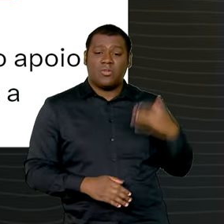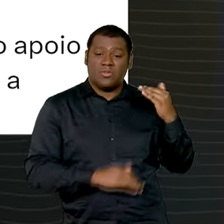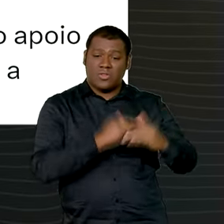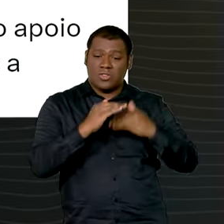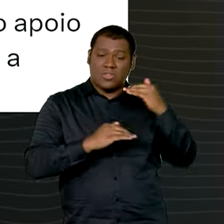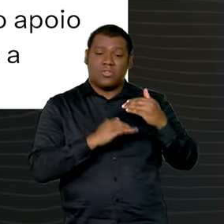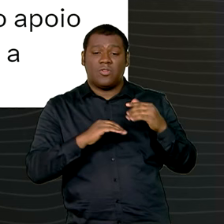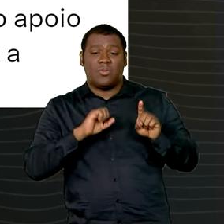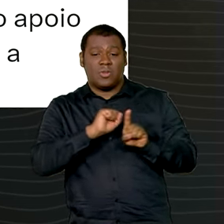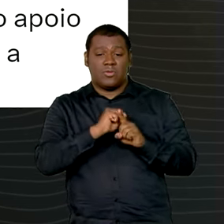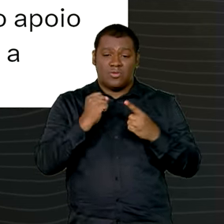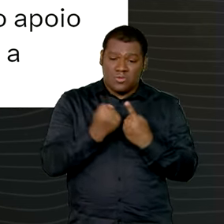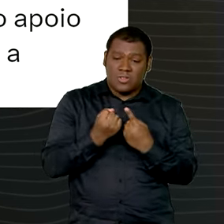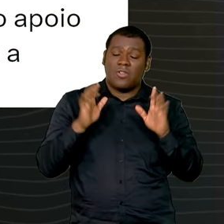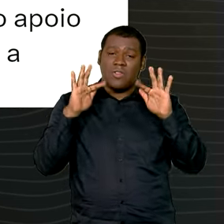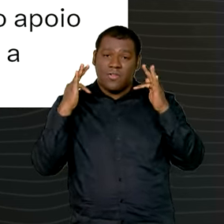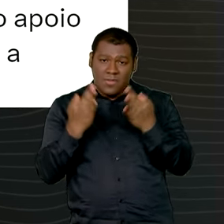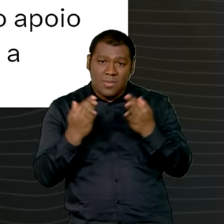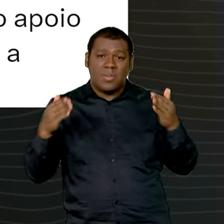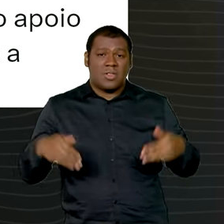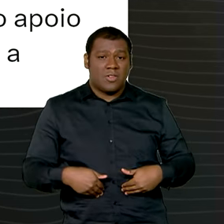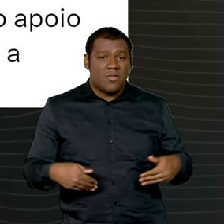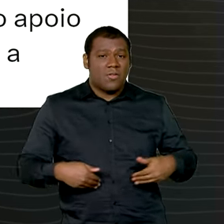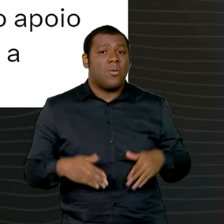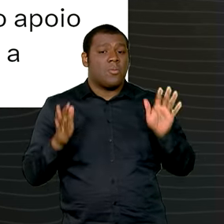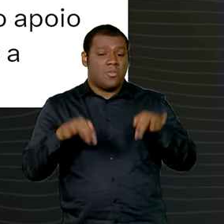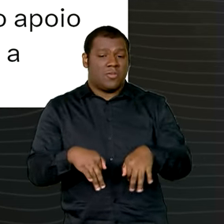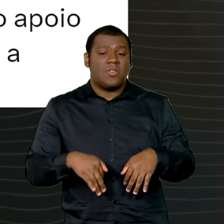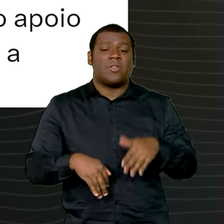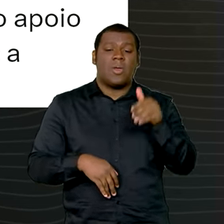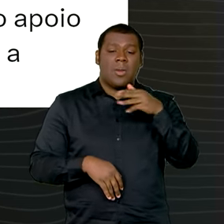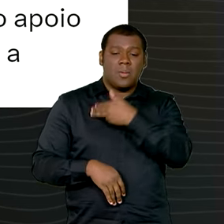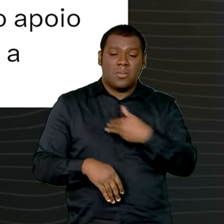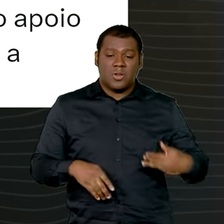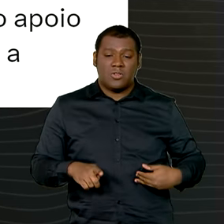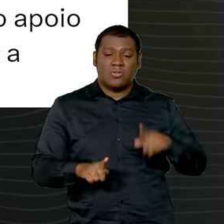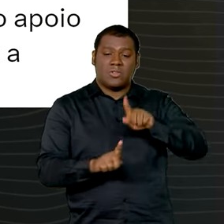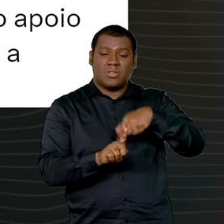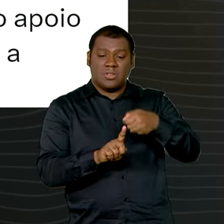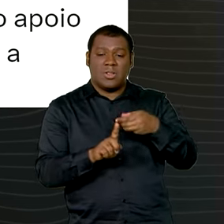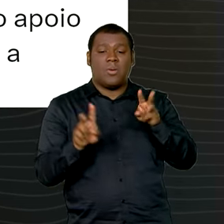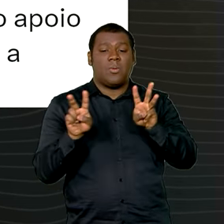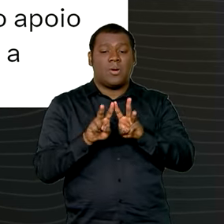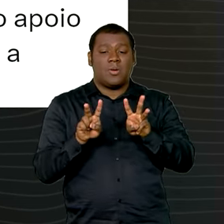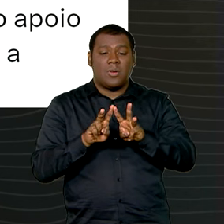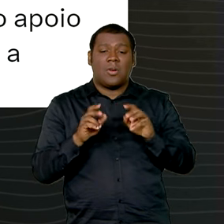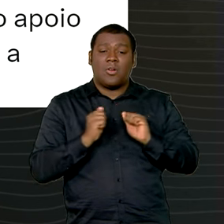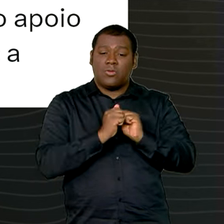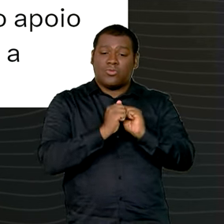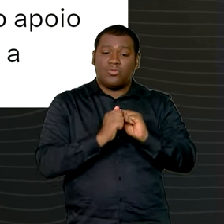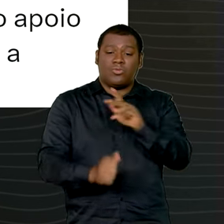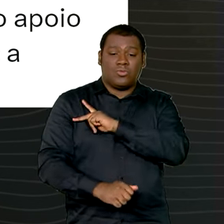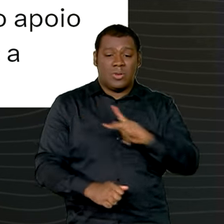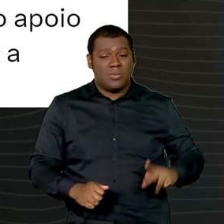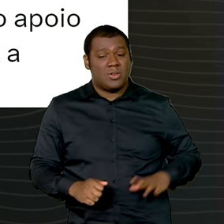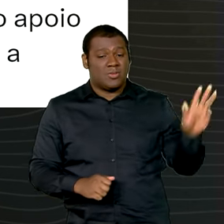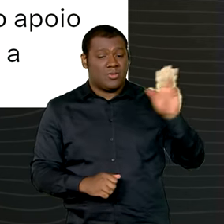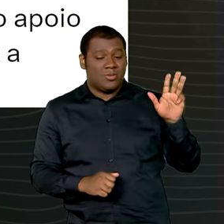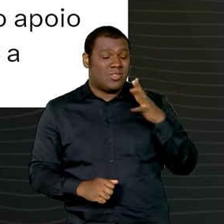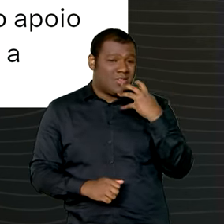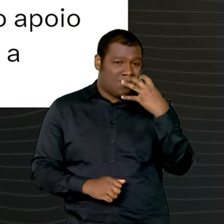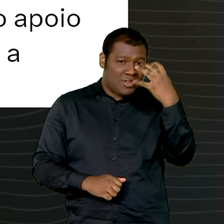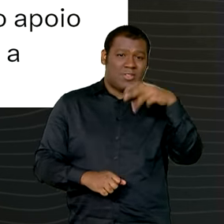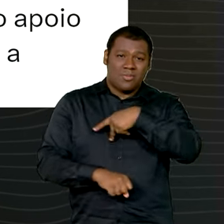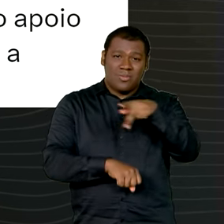assistência social família e combate à fome Wellington Dias está acompanhando o presidente Lula na viagem à Colômbia